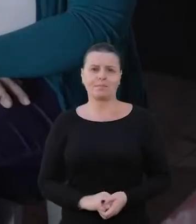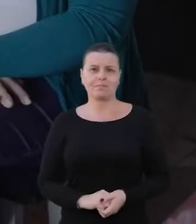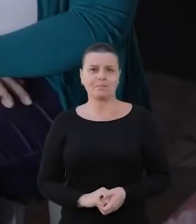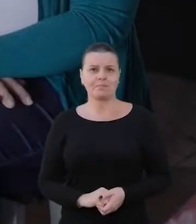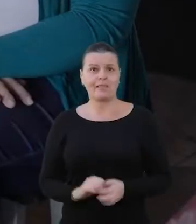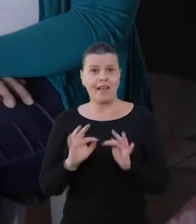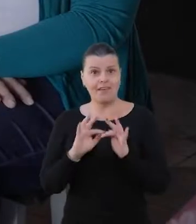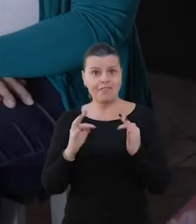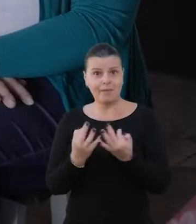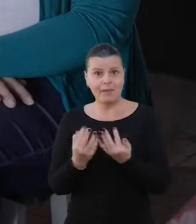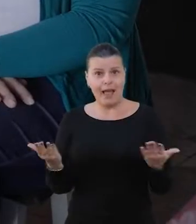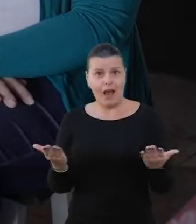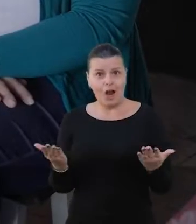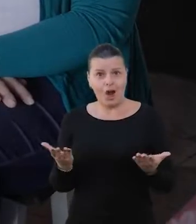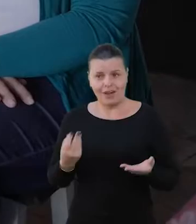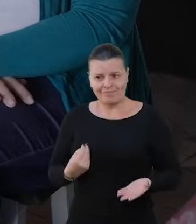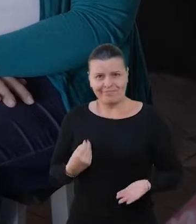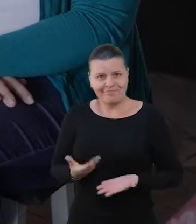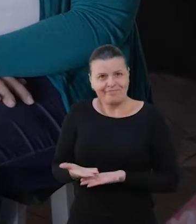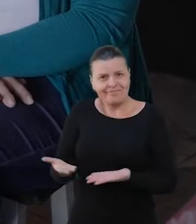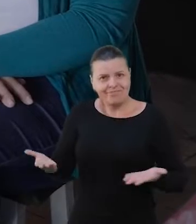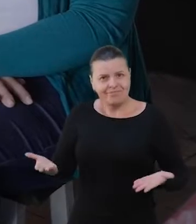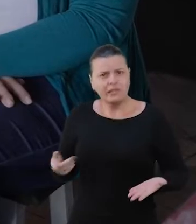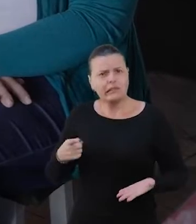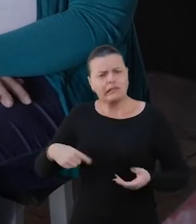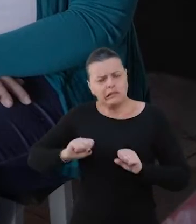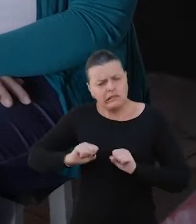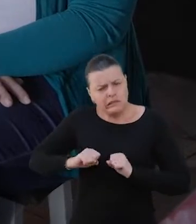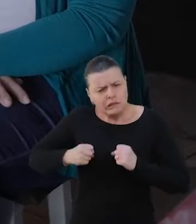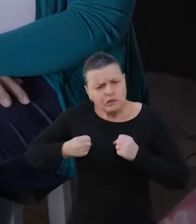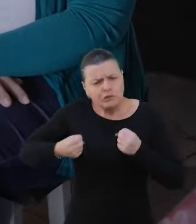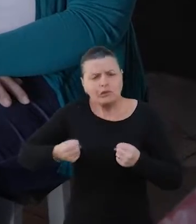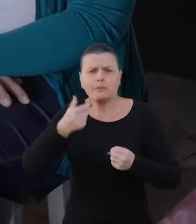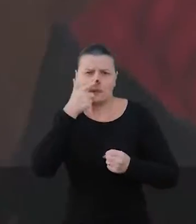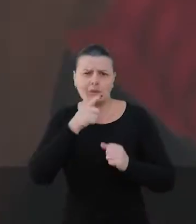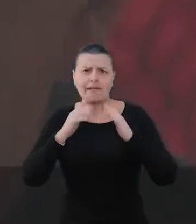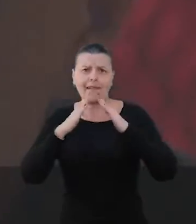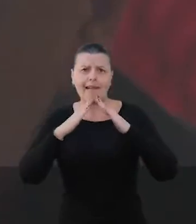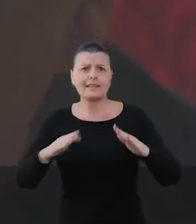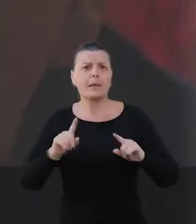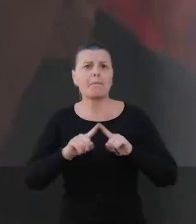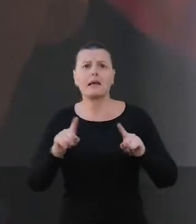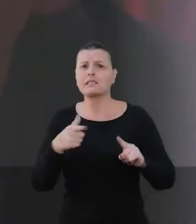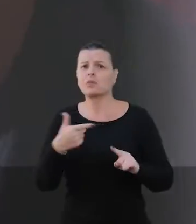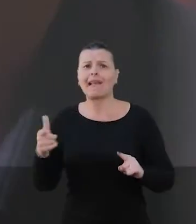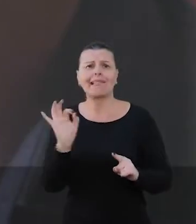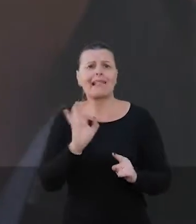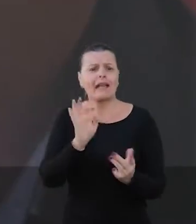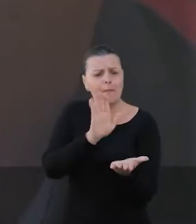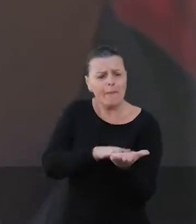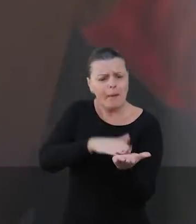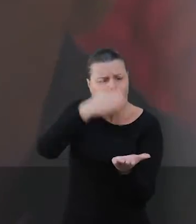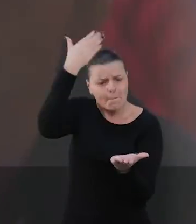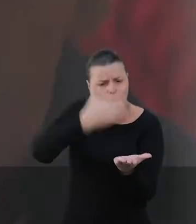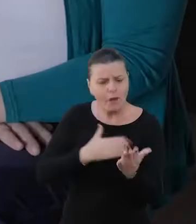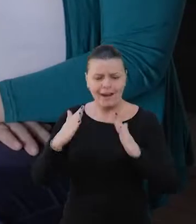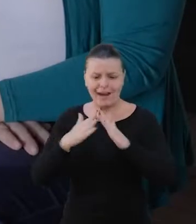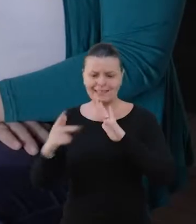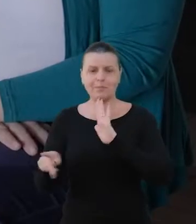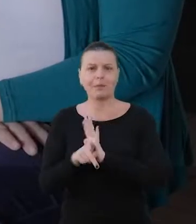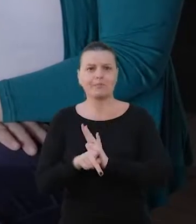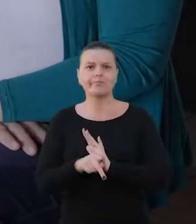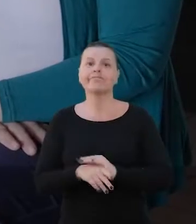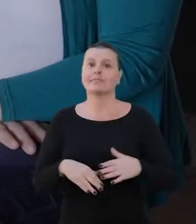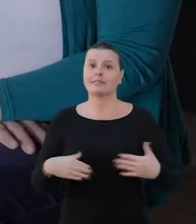família que ocupa esta casa aqui fez um grande sacrifício para estar aqui. Mas ela não tem nenhum papel que diga que essa casa é dela.